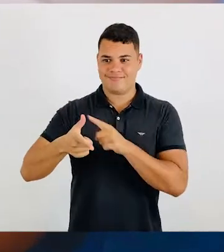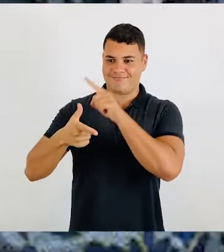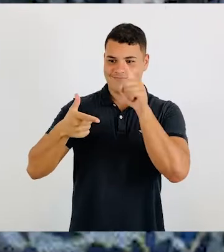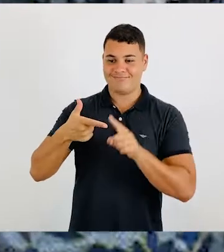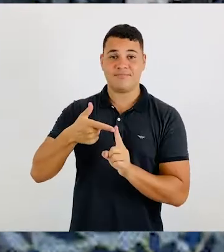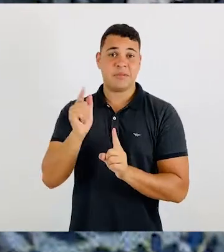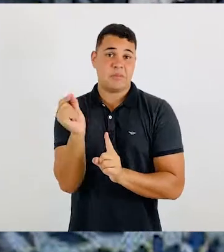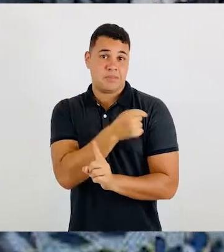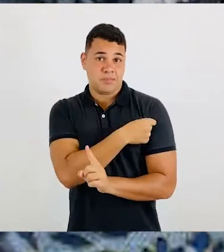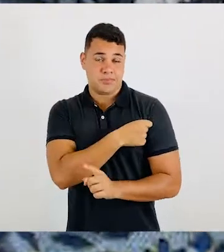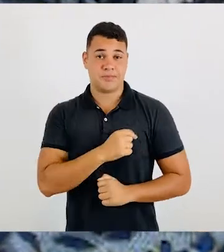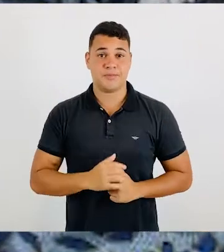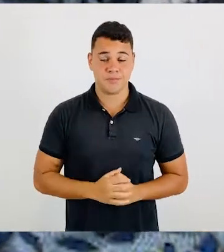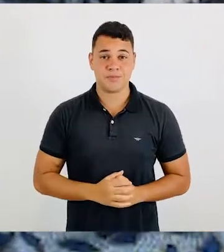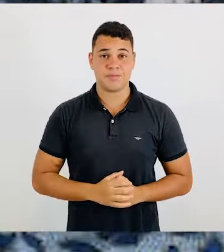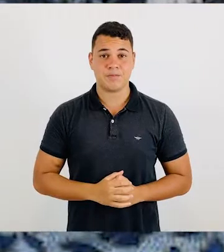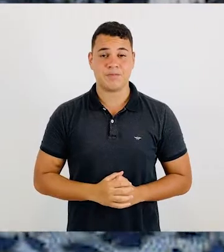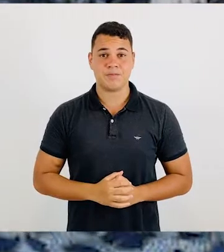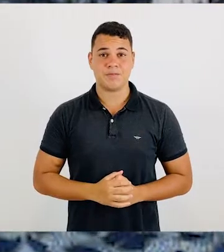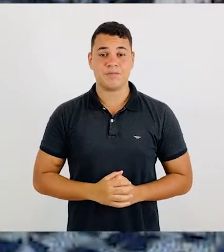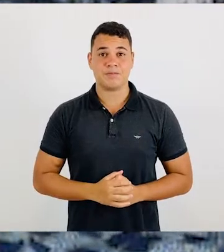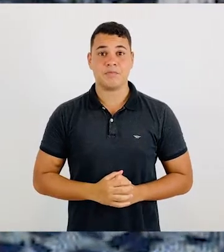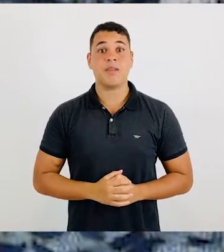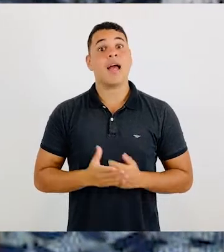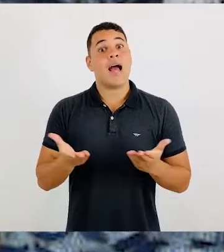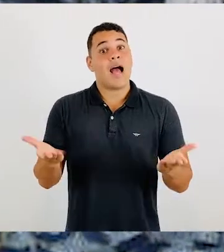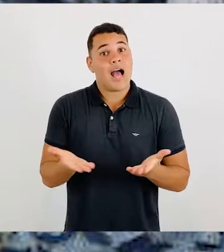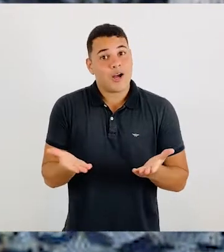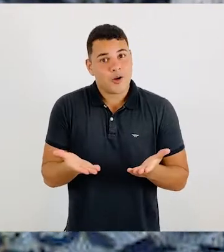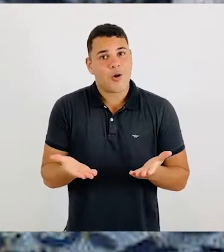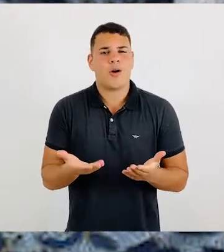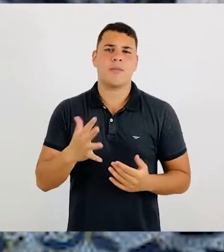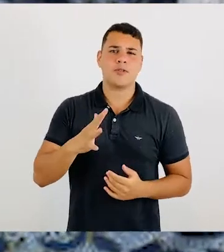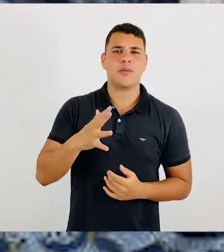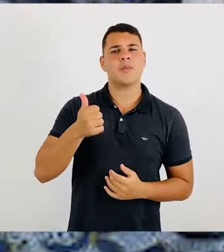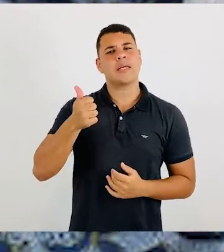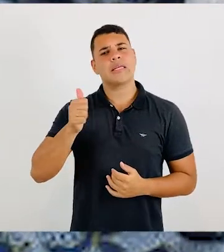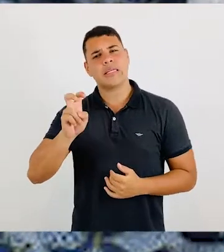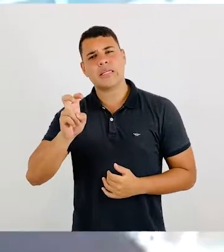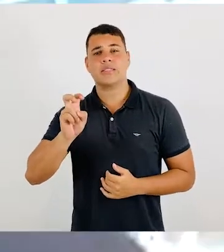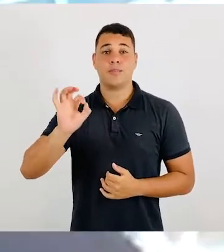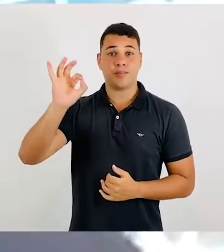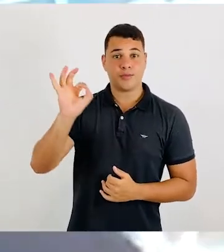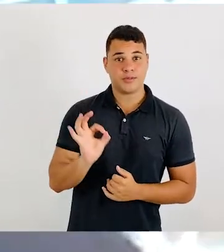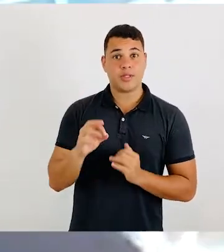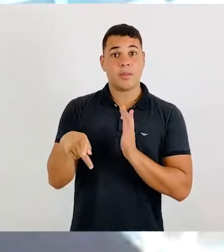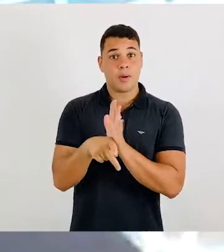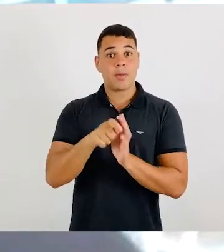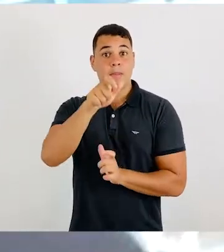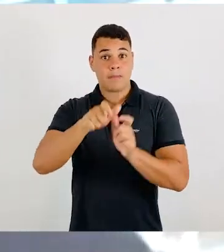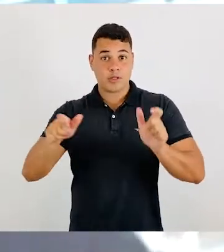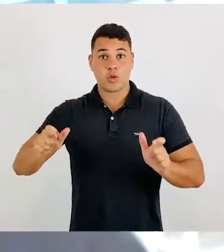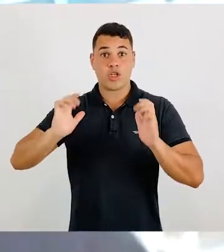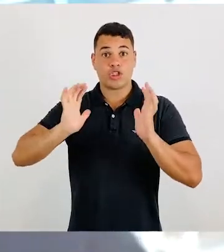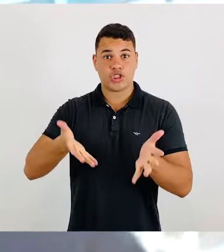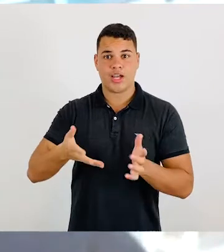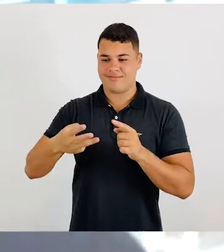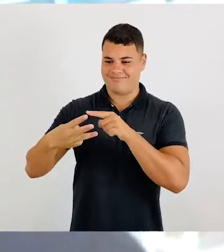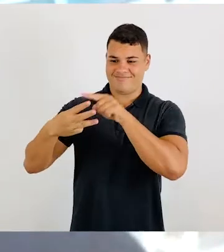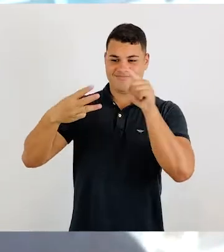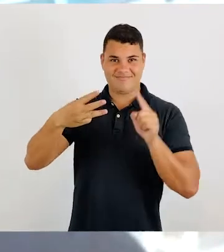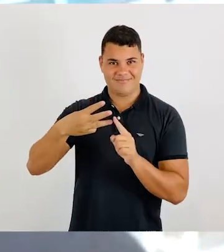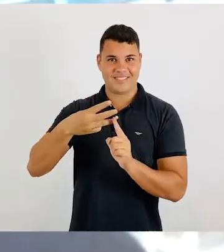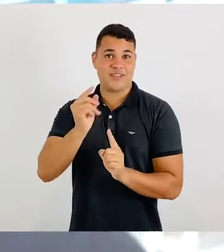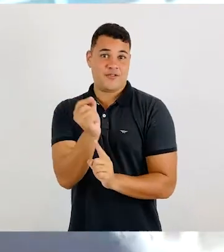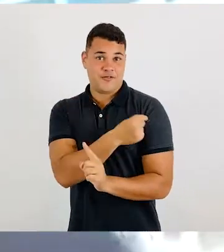segunda dose, imunização completa ou dose única, e a gente está aí com cerca de 20% da população com terceira